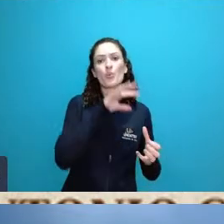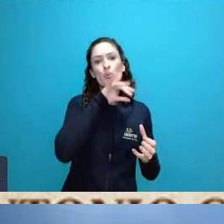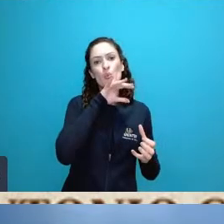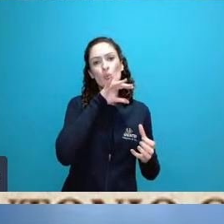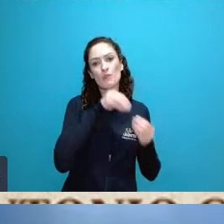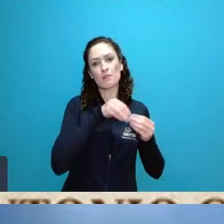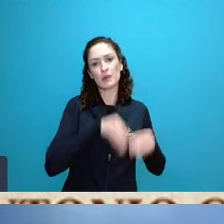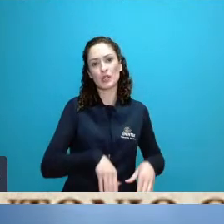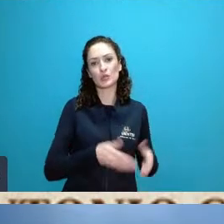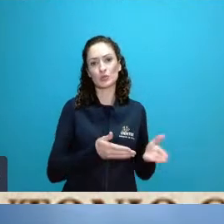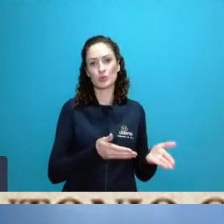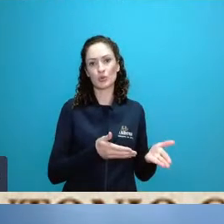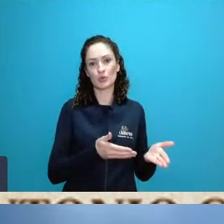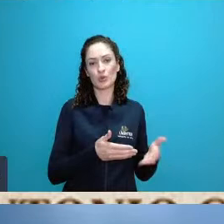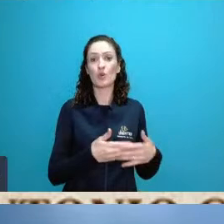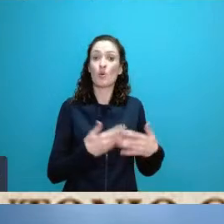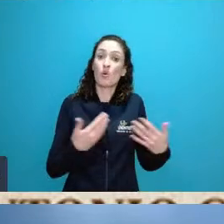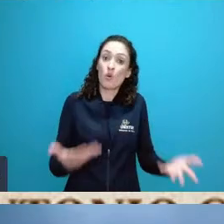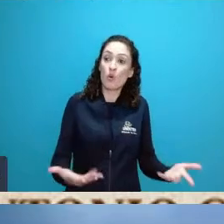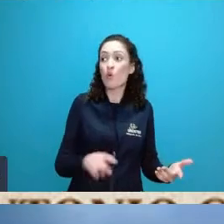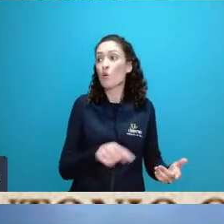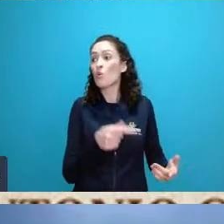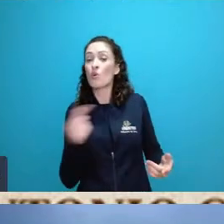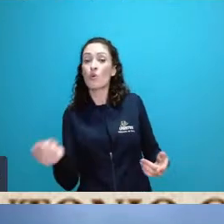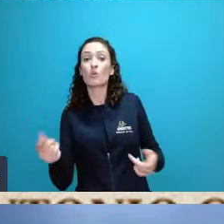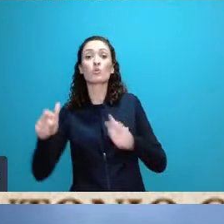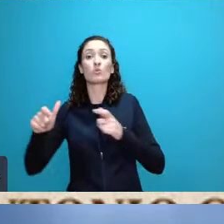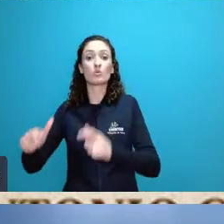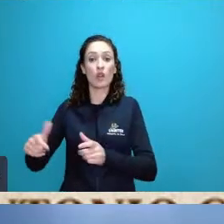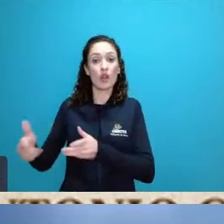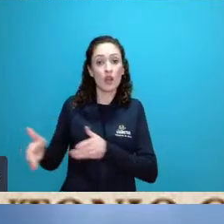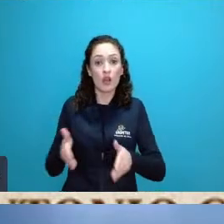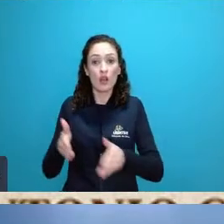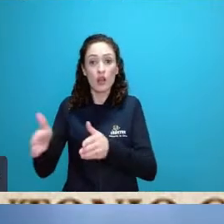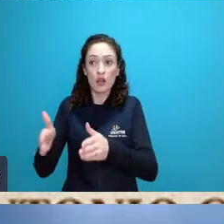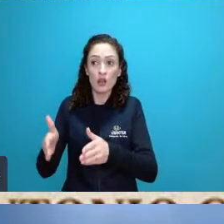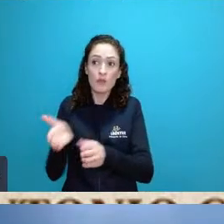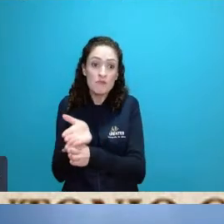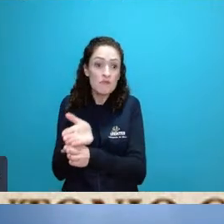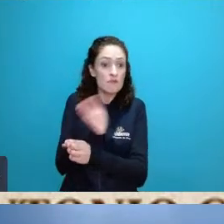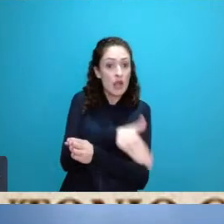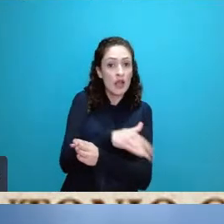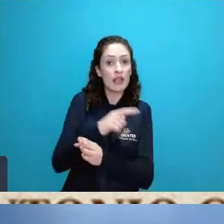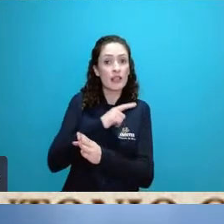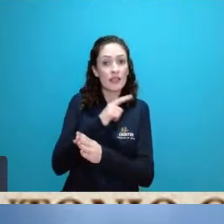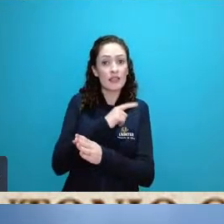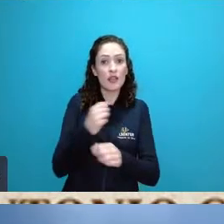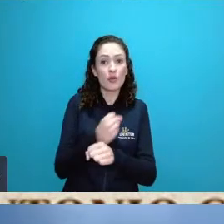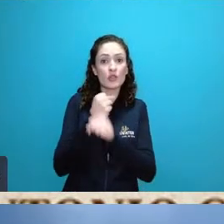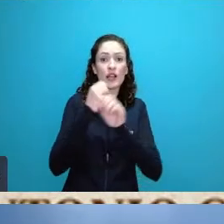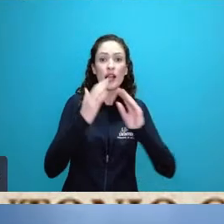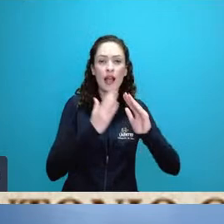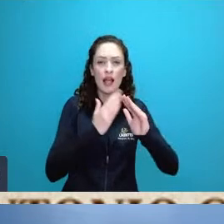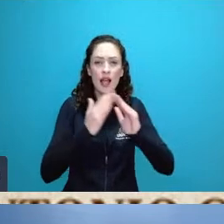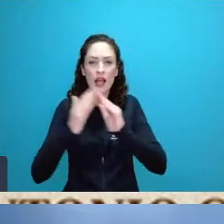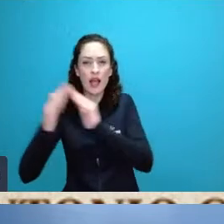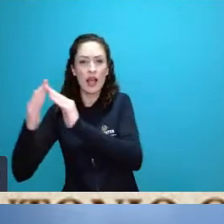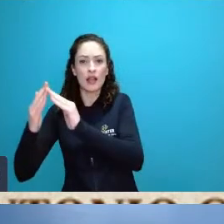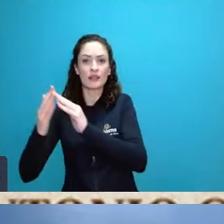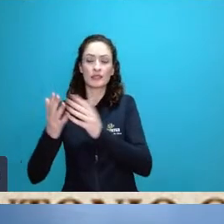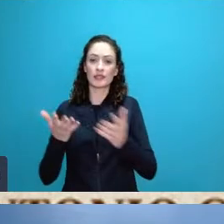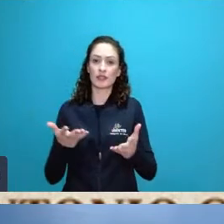uma urbanização com pequenas parcelas lotes muito pequenininhos aí você impermeabiliza aquela área